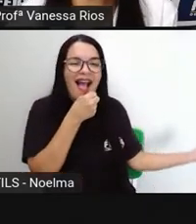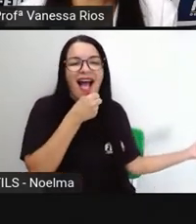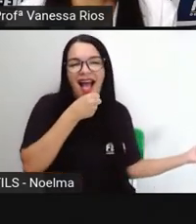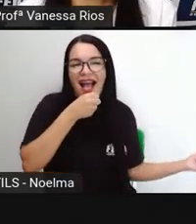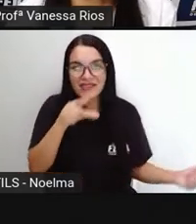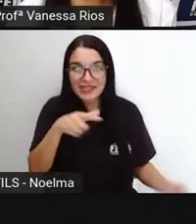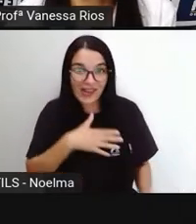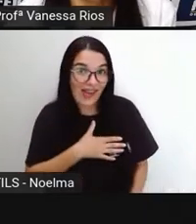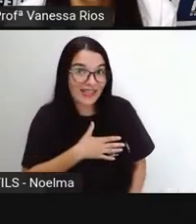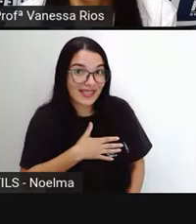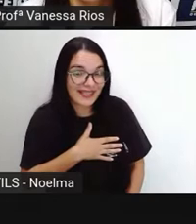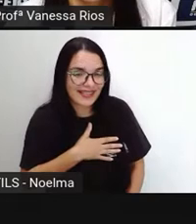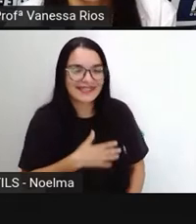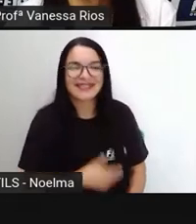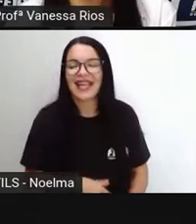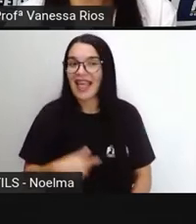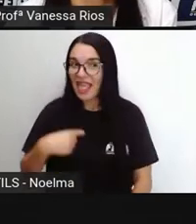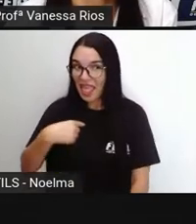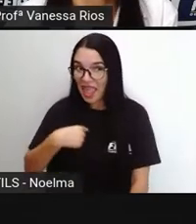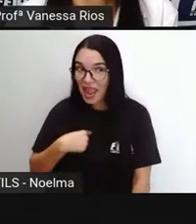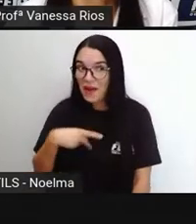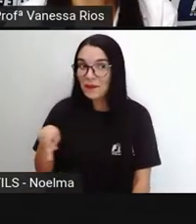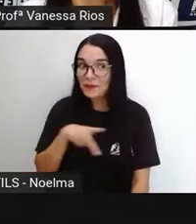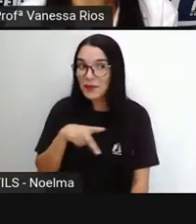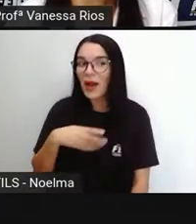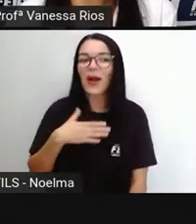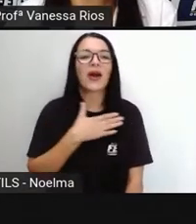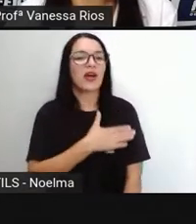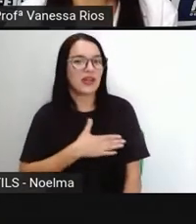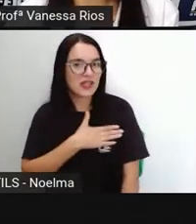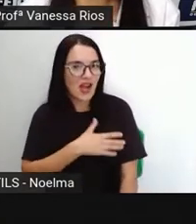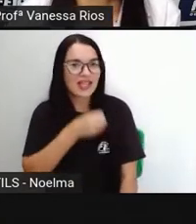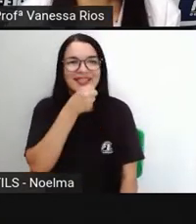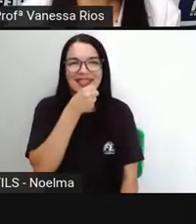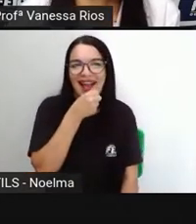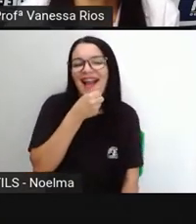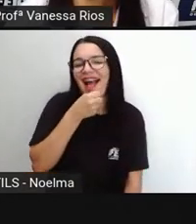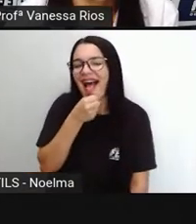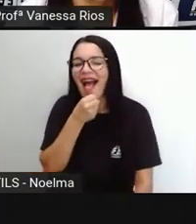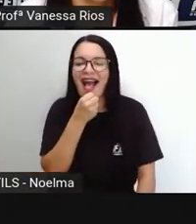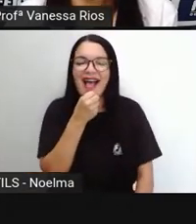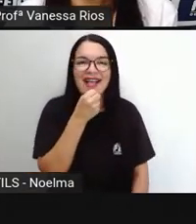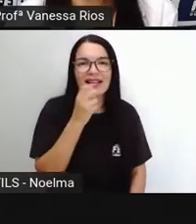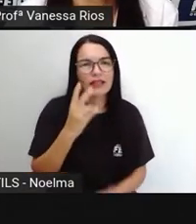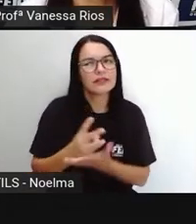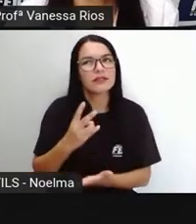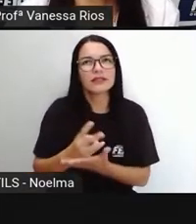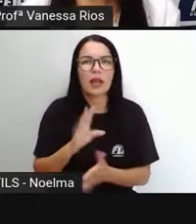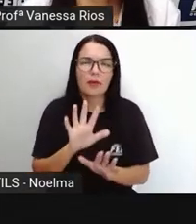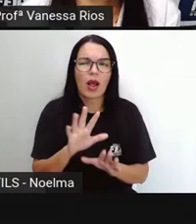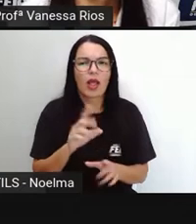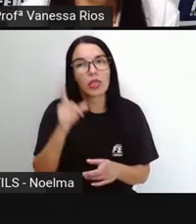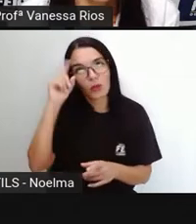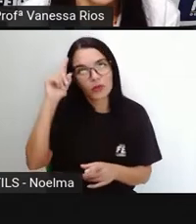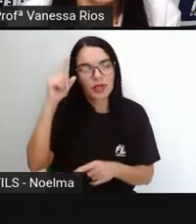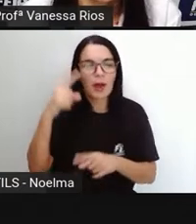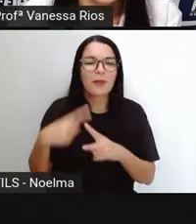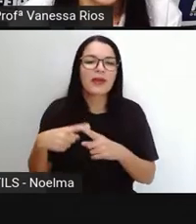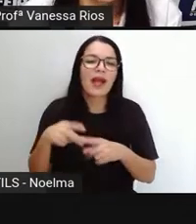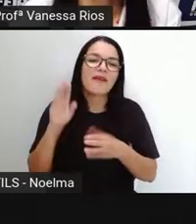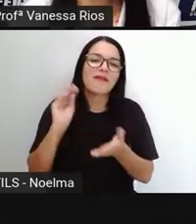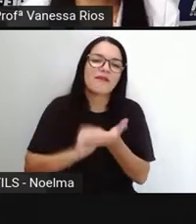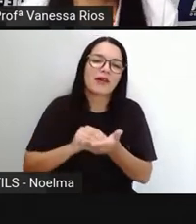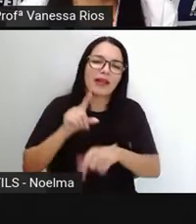só, a PRO gosta de cantar, acho que vocês já perceberam, não é? Não faz isso aí com muita frequência, talvez falte um pouco de tempo para